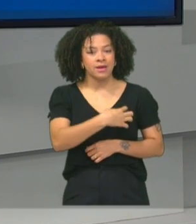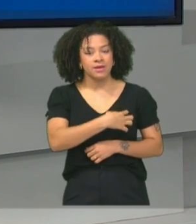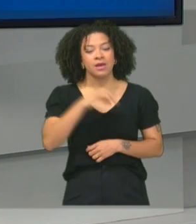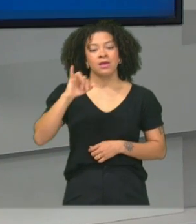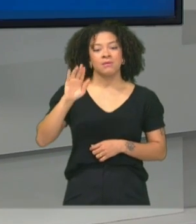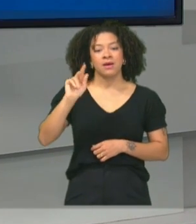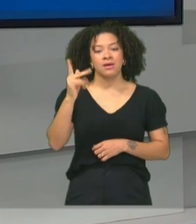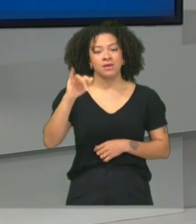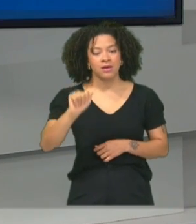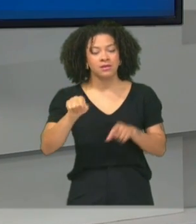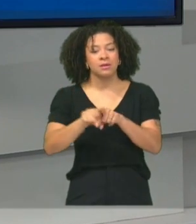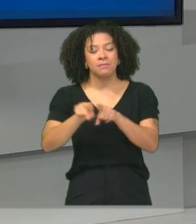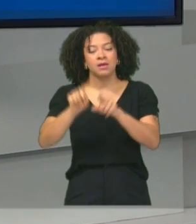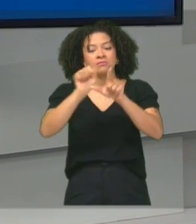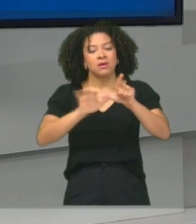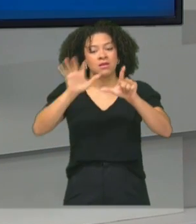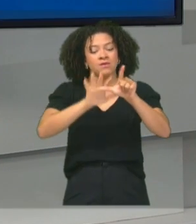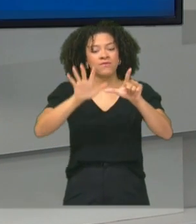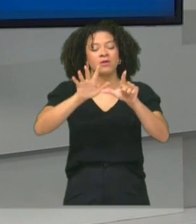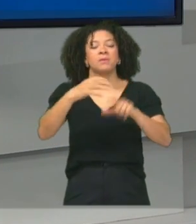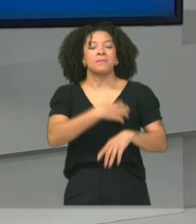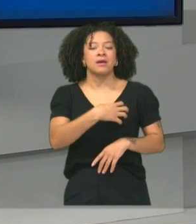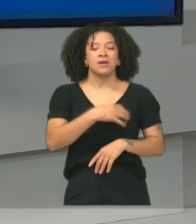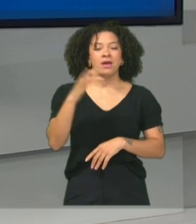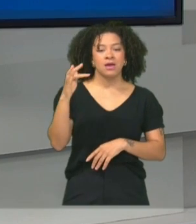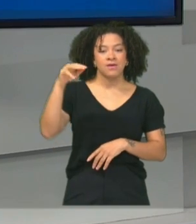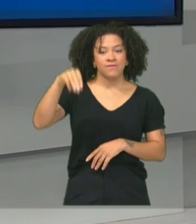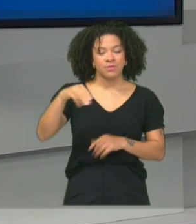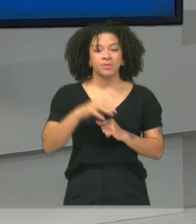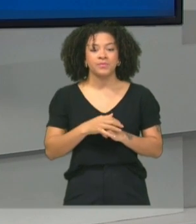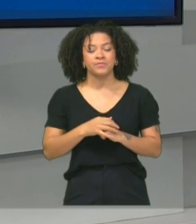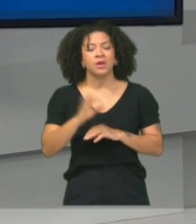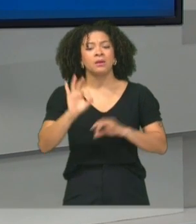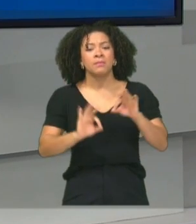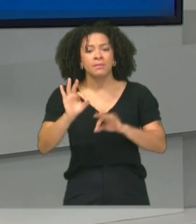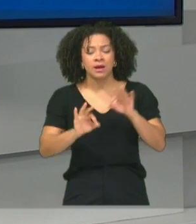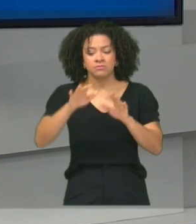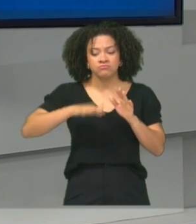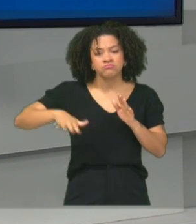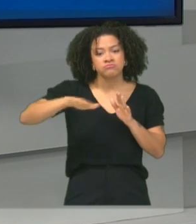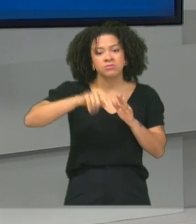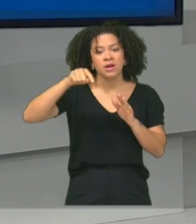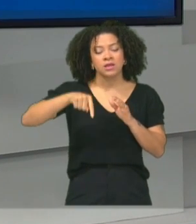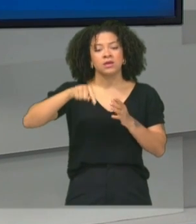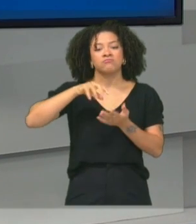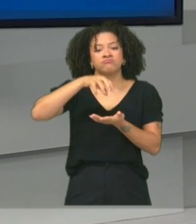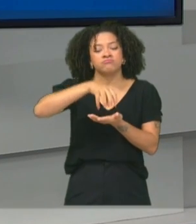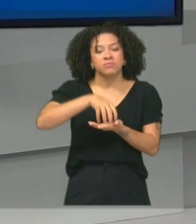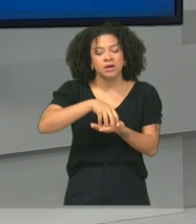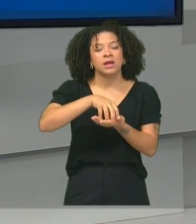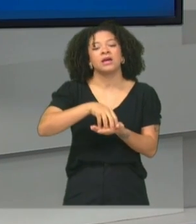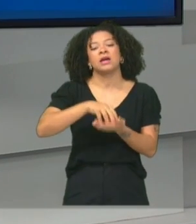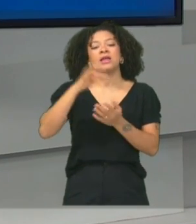IBAIA e nas plataformas digitais da Bahia FM. Nós preparamos o estúdio aqui na sede da TV Oeste